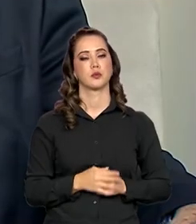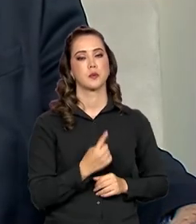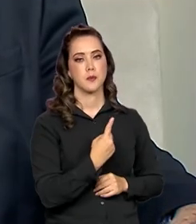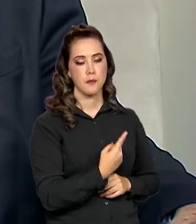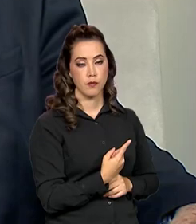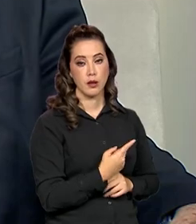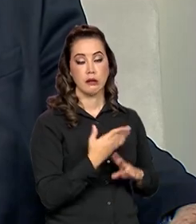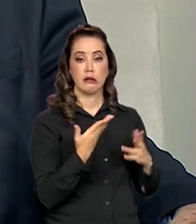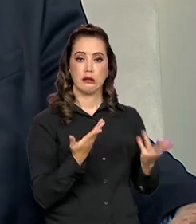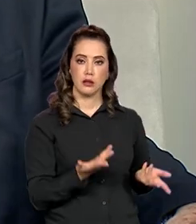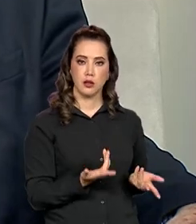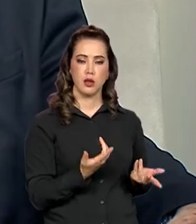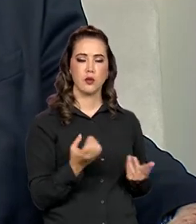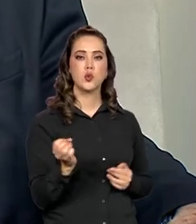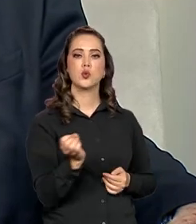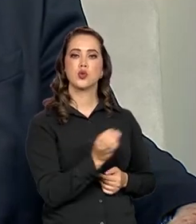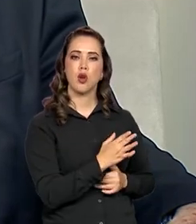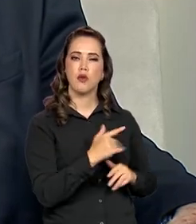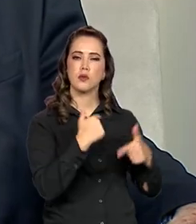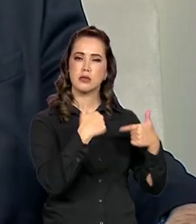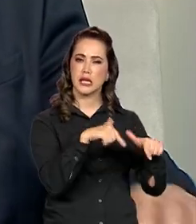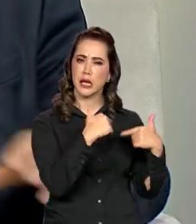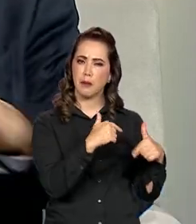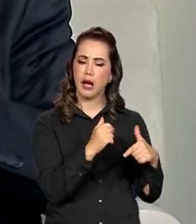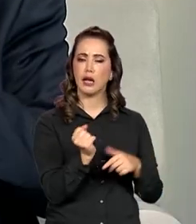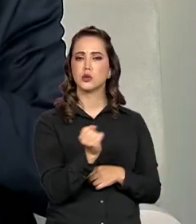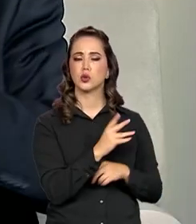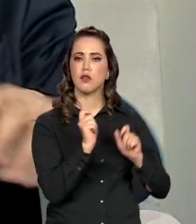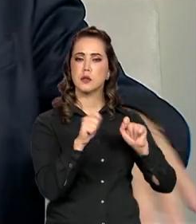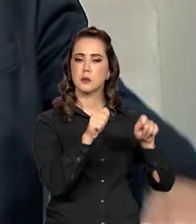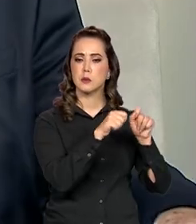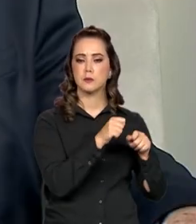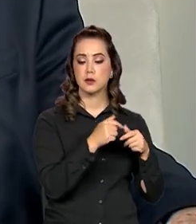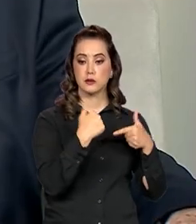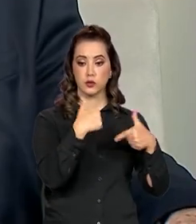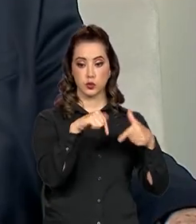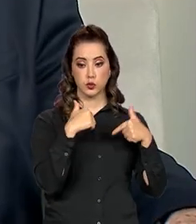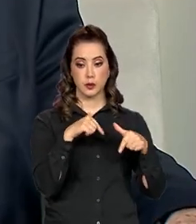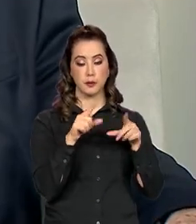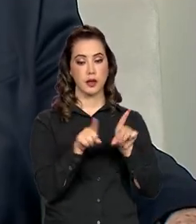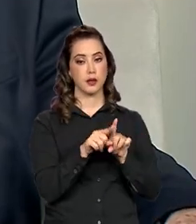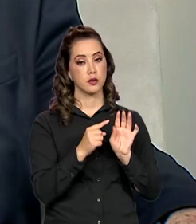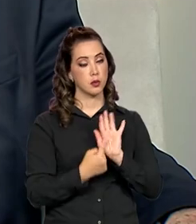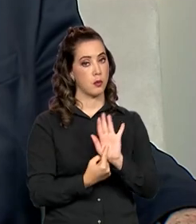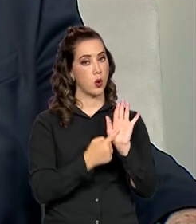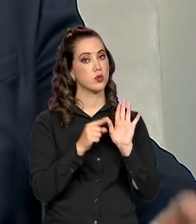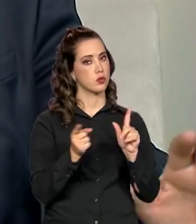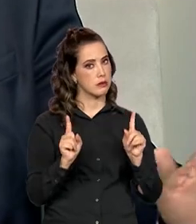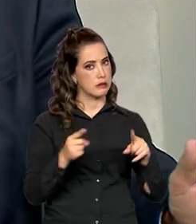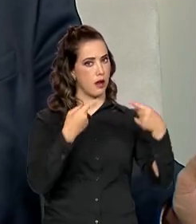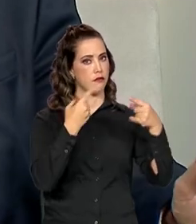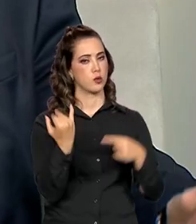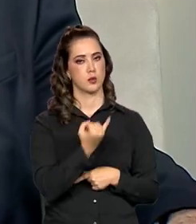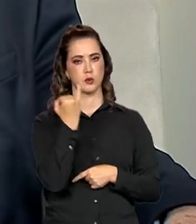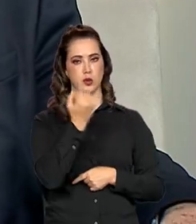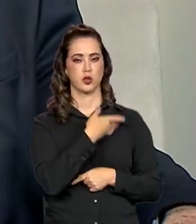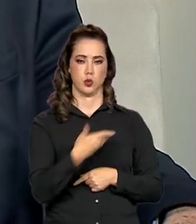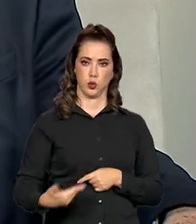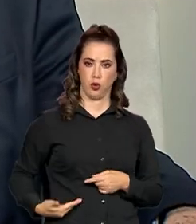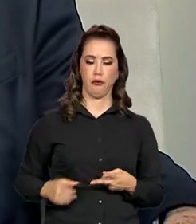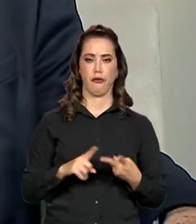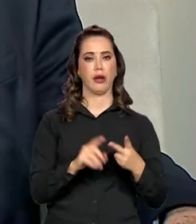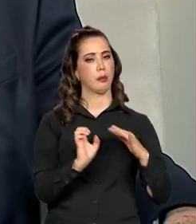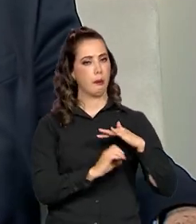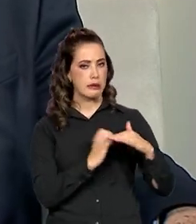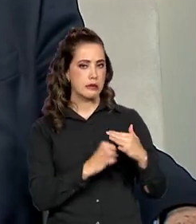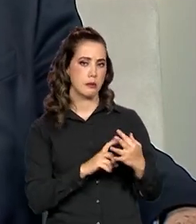essa dinâmica das novas funções, das novas formas de organizar o trabalho, traz um grande desafio para o governo, para